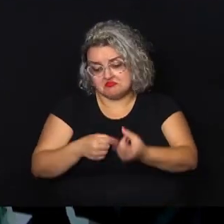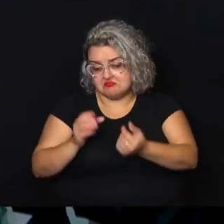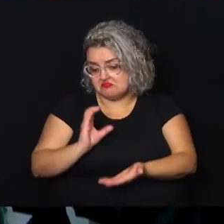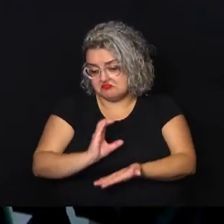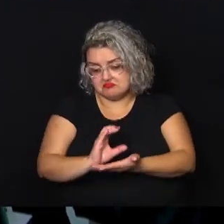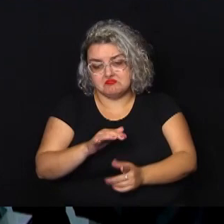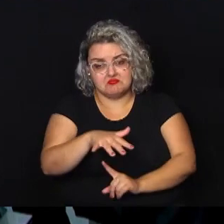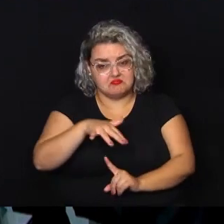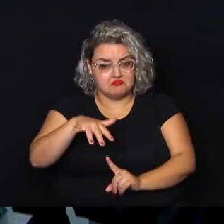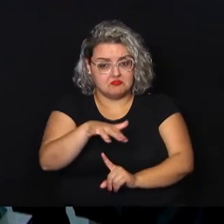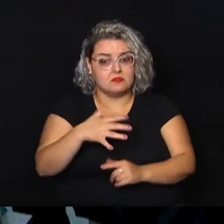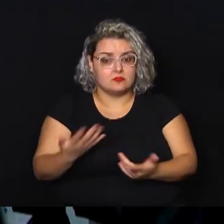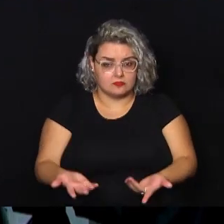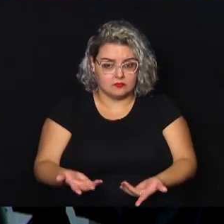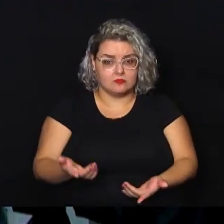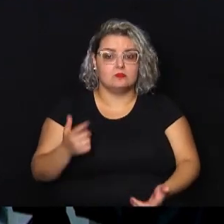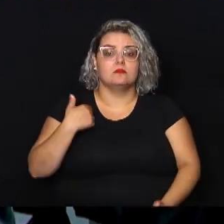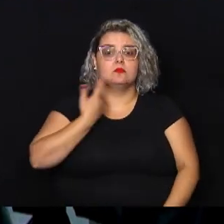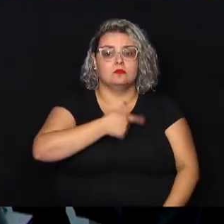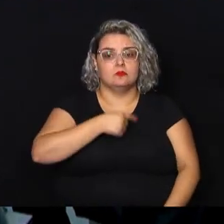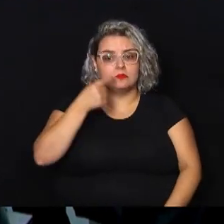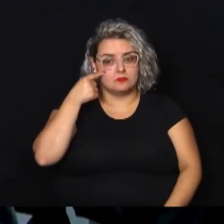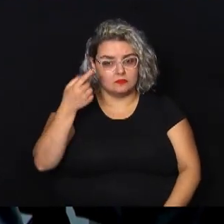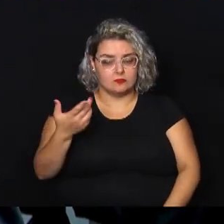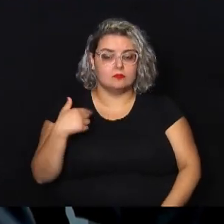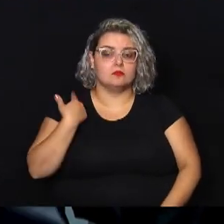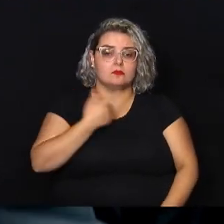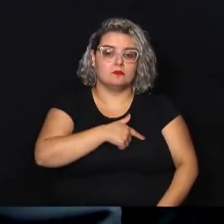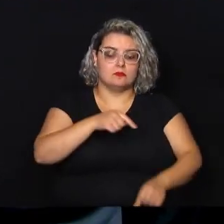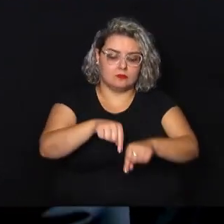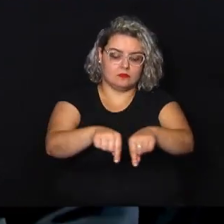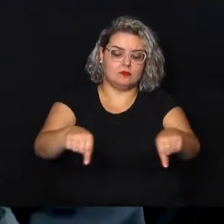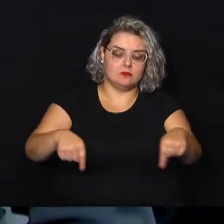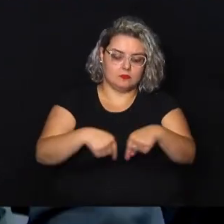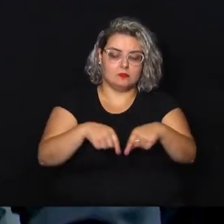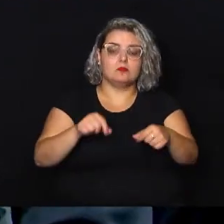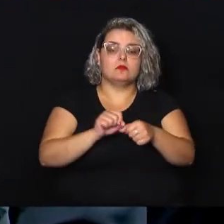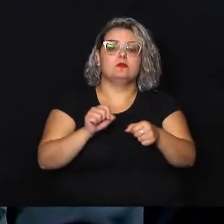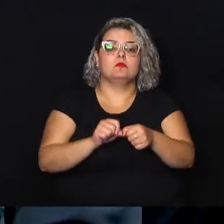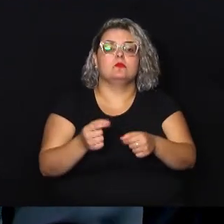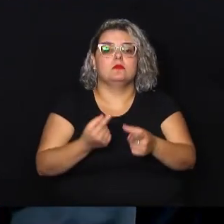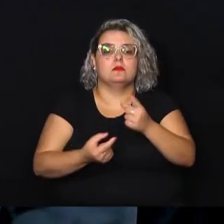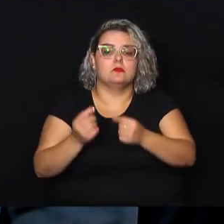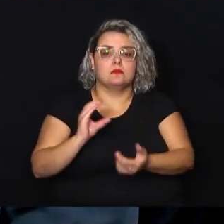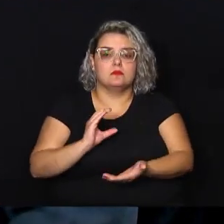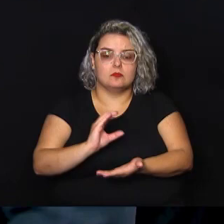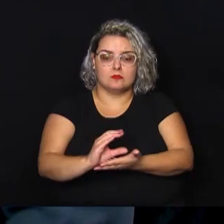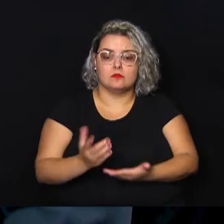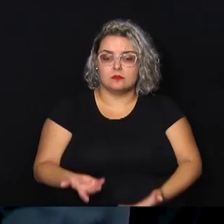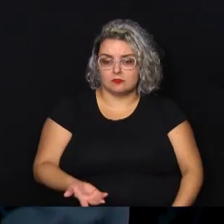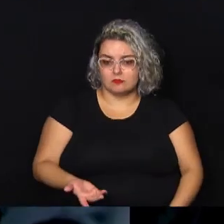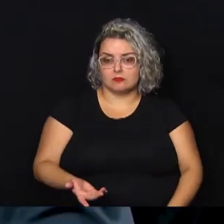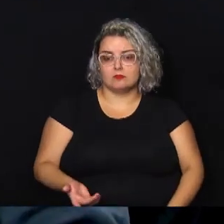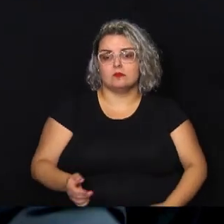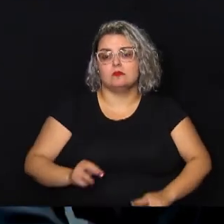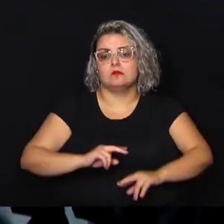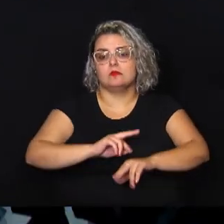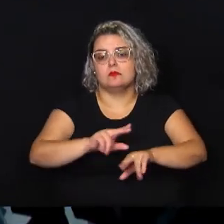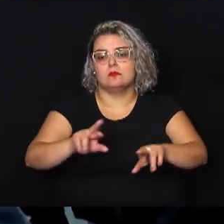para essa área. Nós pensamos e o nosso gabinete fez essa emenda. São várias várias